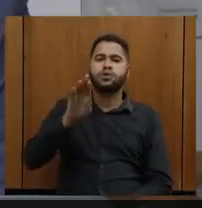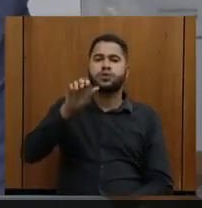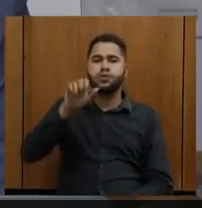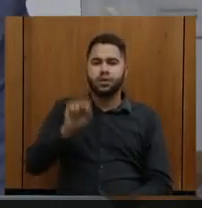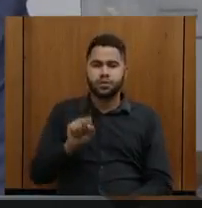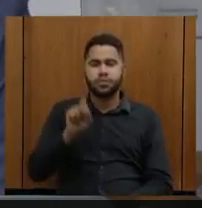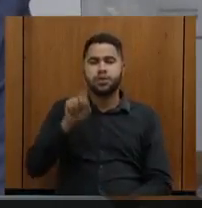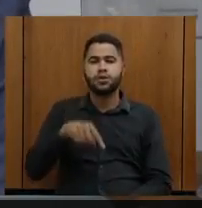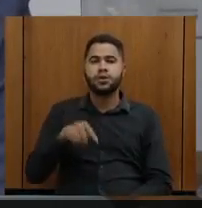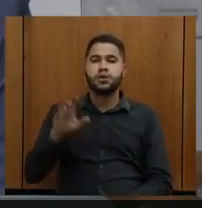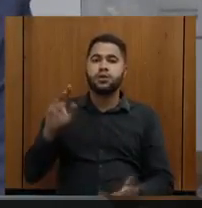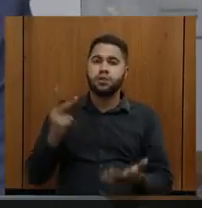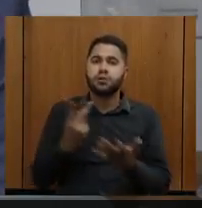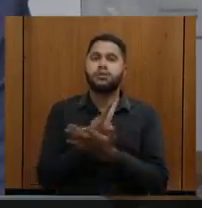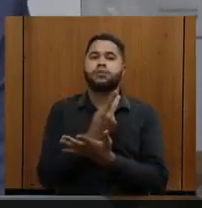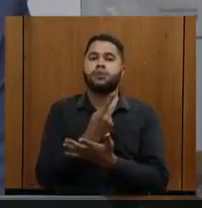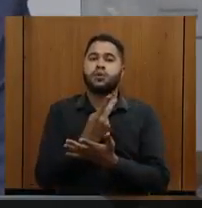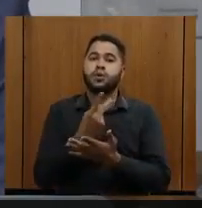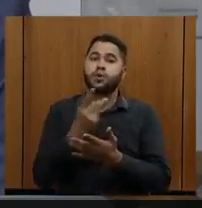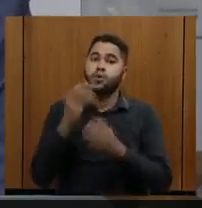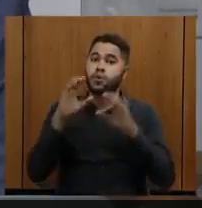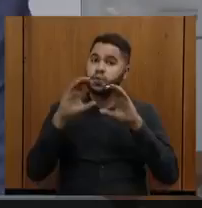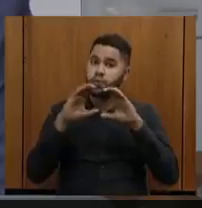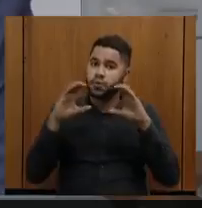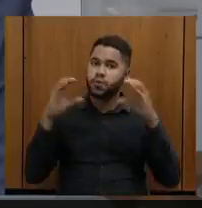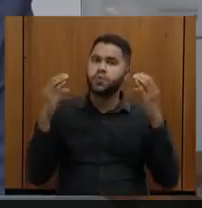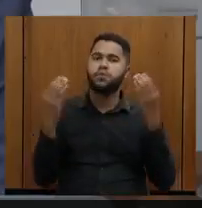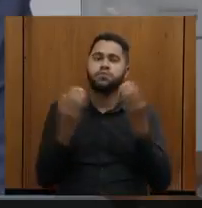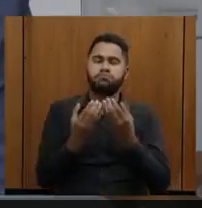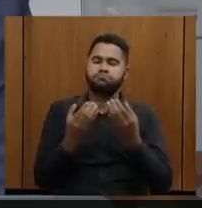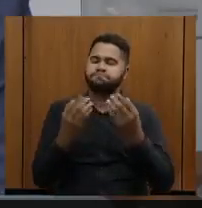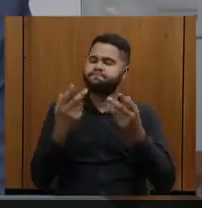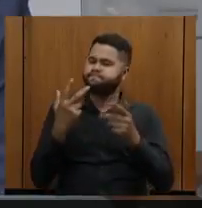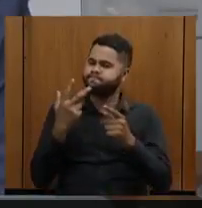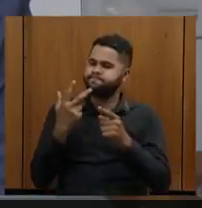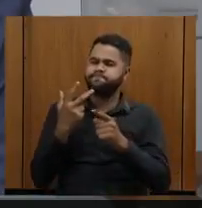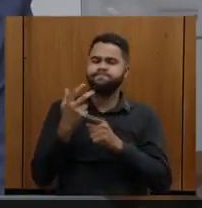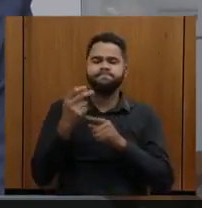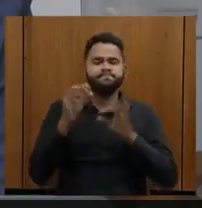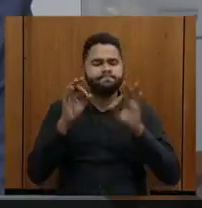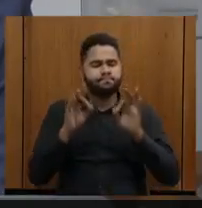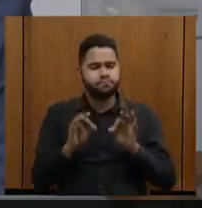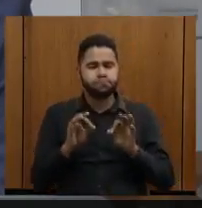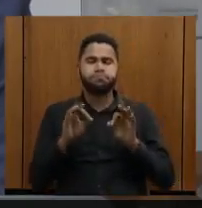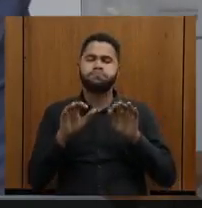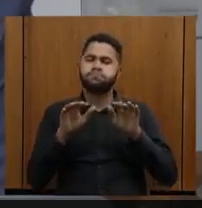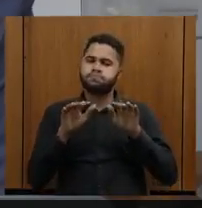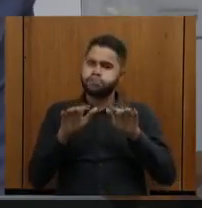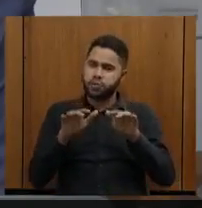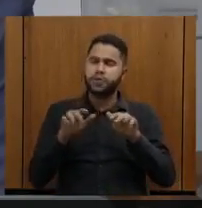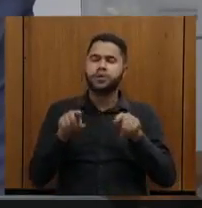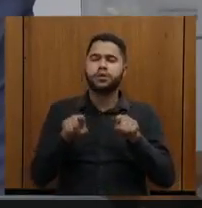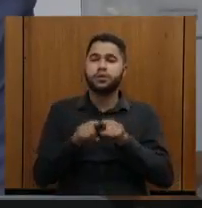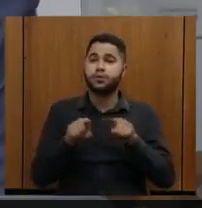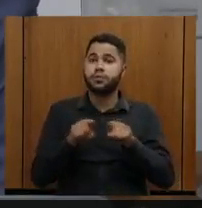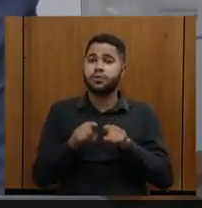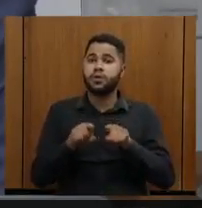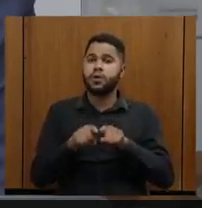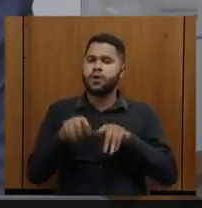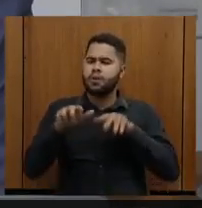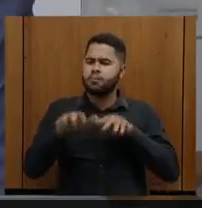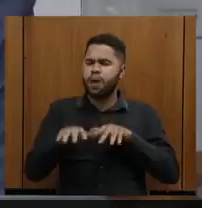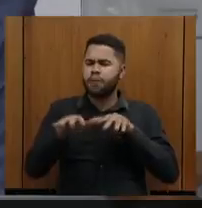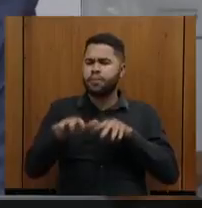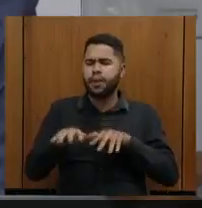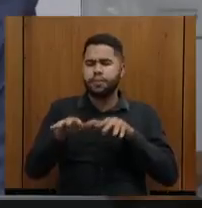deste Congresso, que foi de um sucesso imenso e que, sem dúvida alguma, movimentou ainda